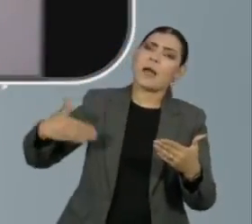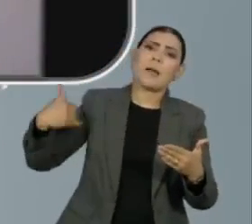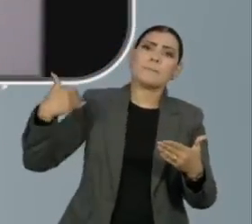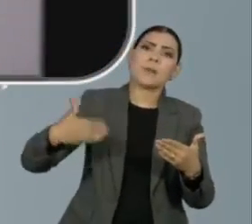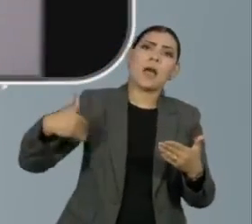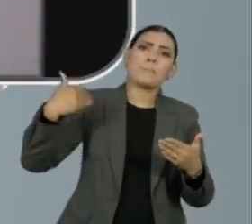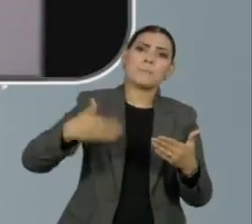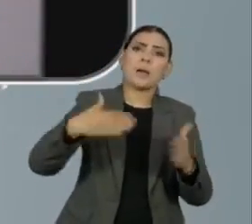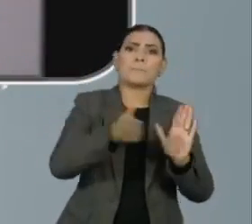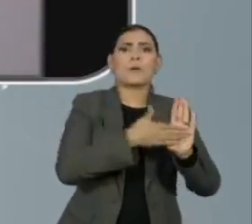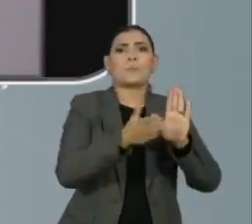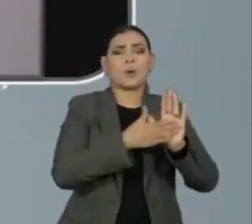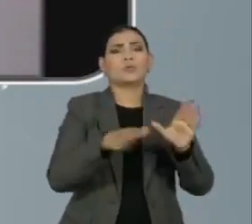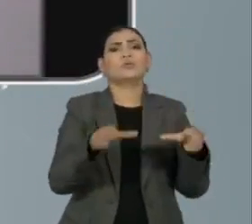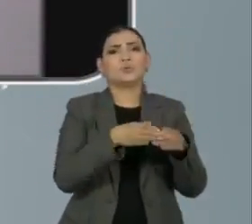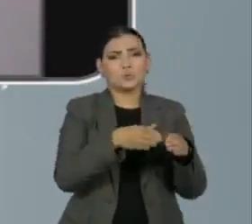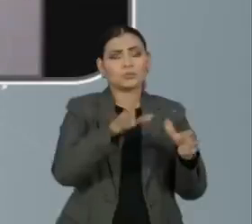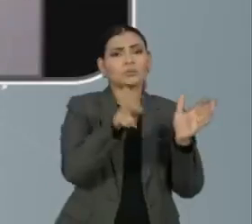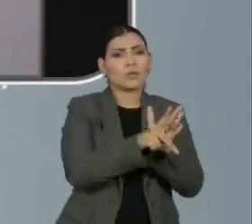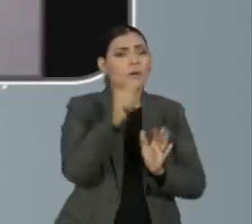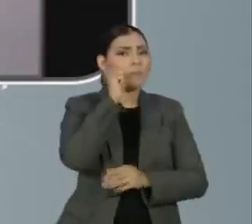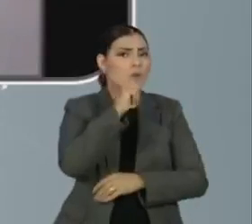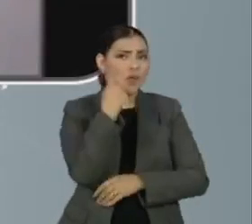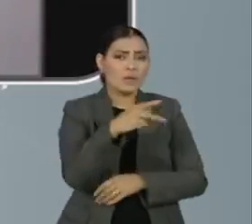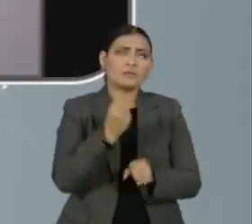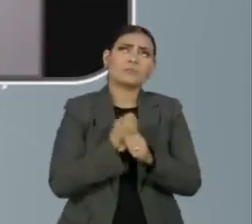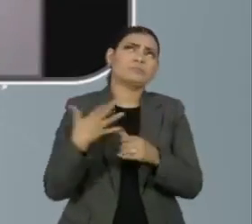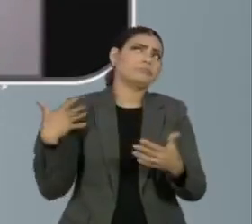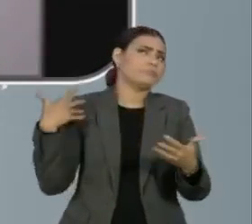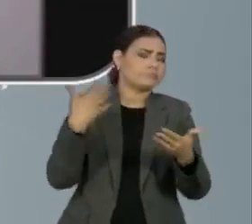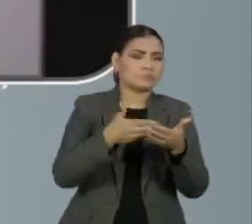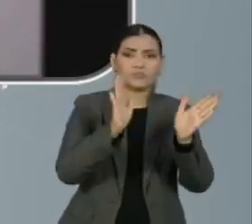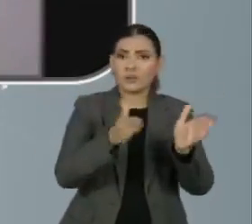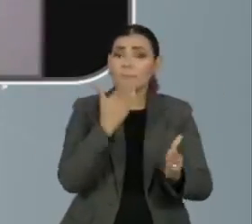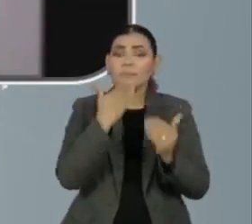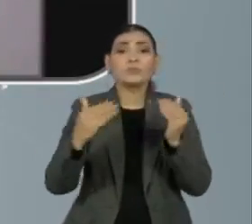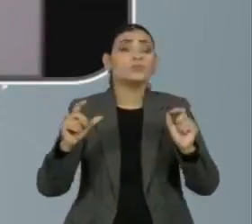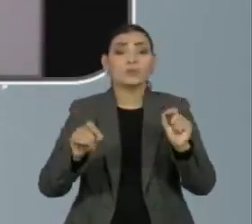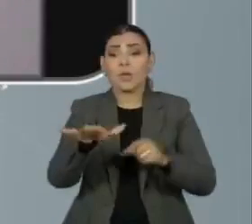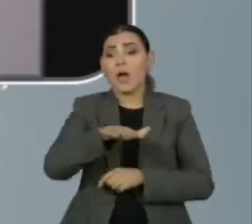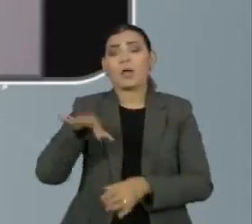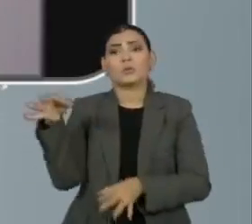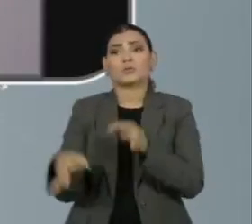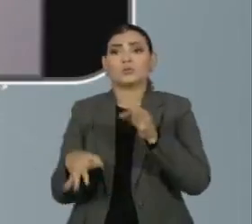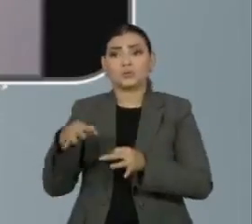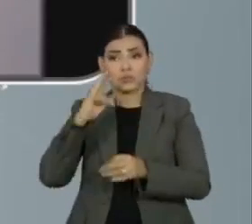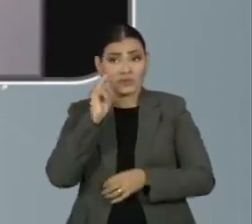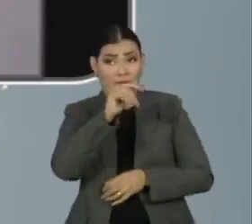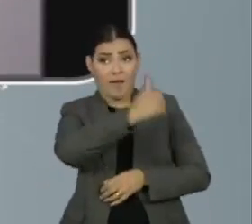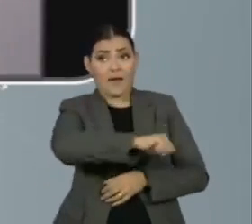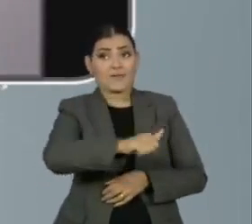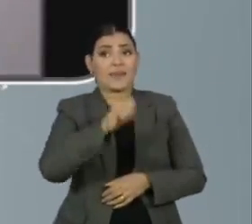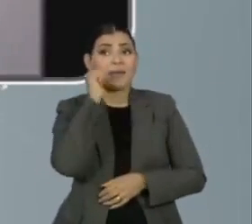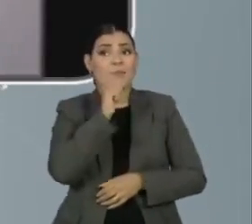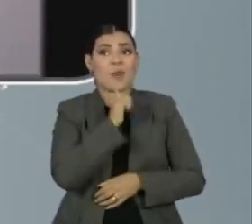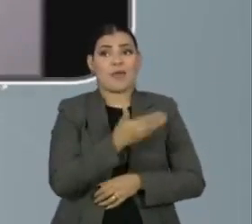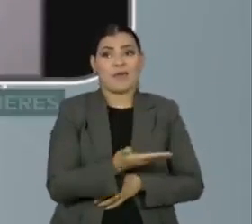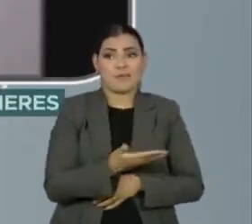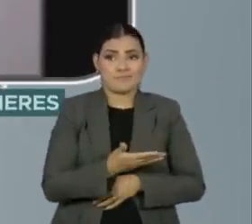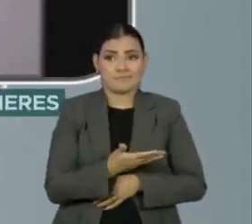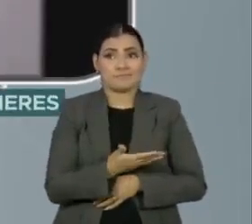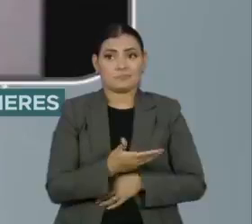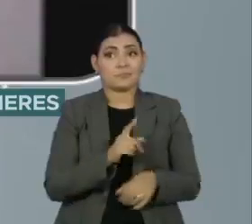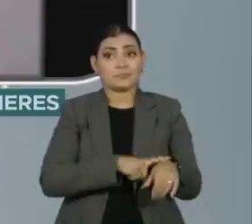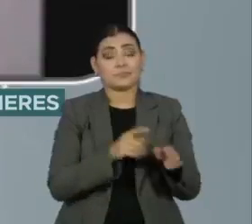proposto pela Comissão Ajuste Mulheres há bastante tempo, sobre como o Poder Judiciário julga as mulheres em casos